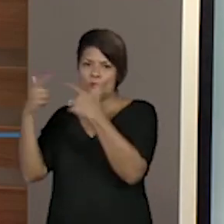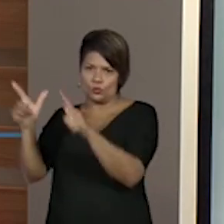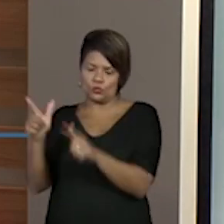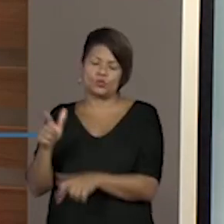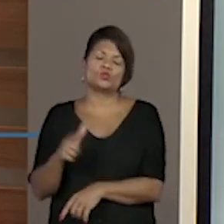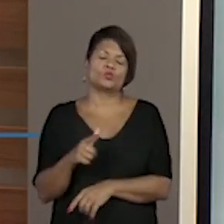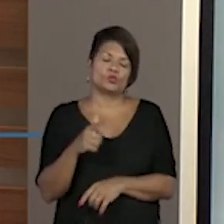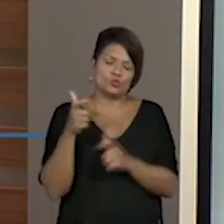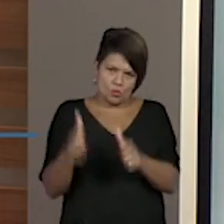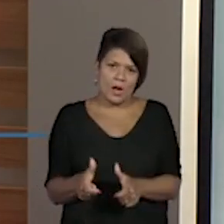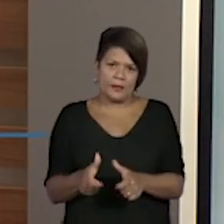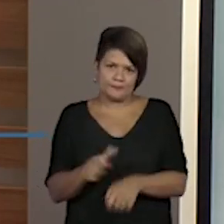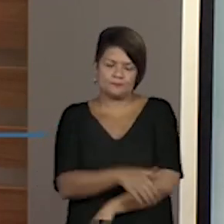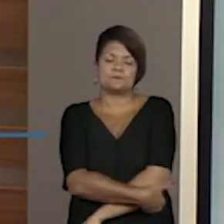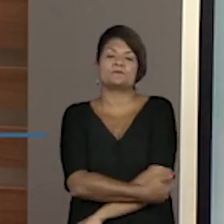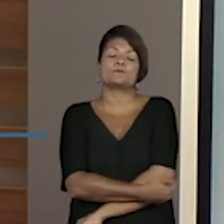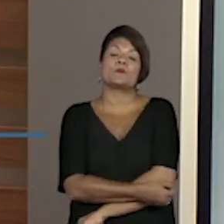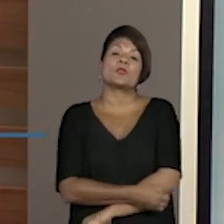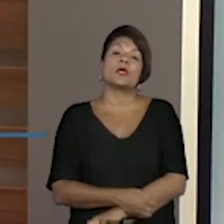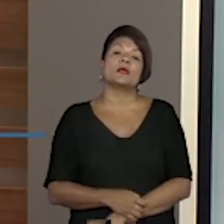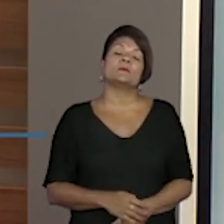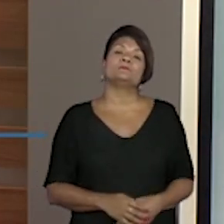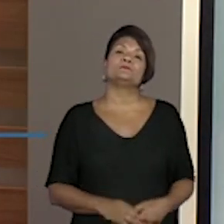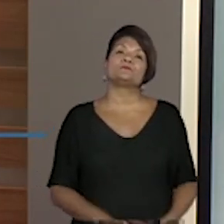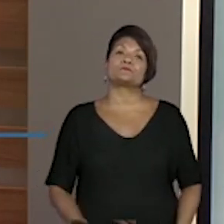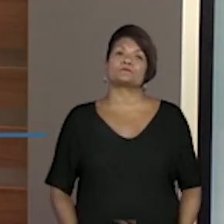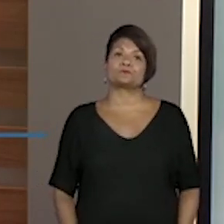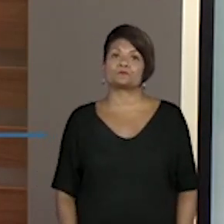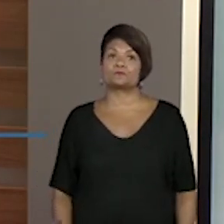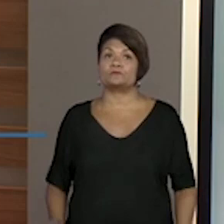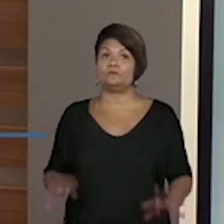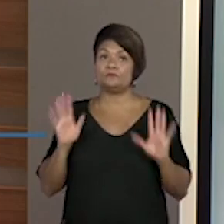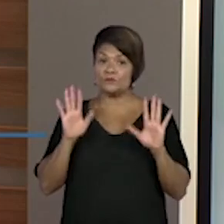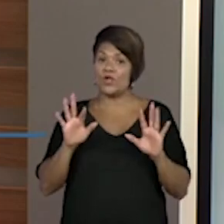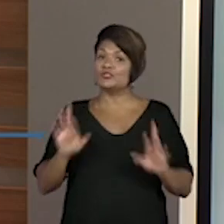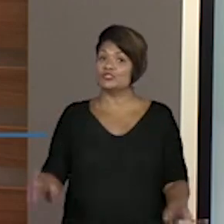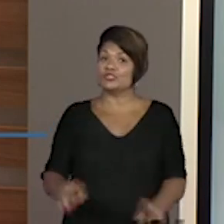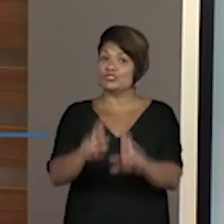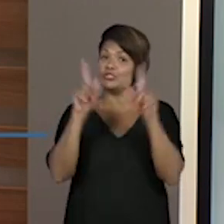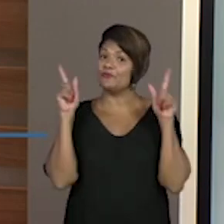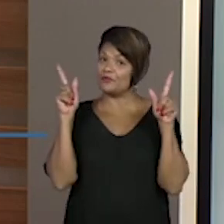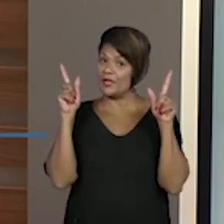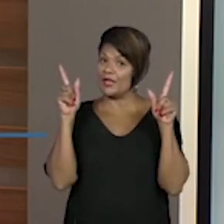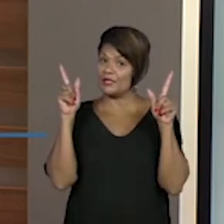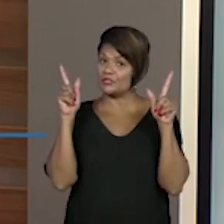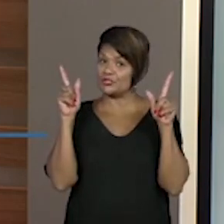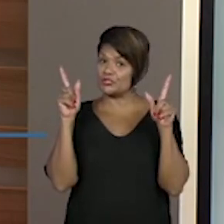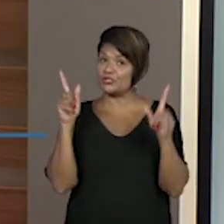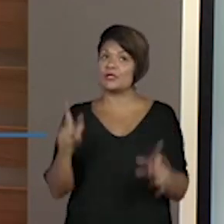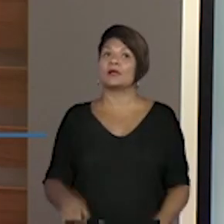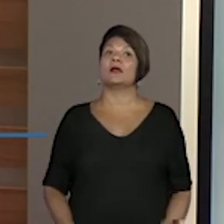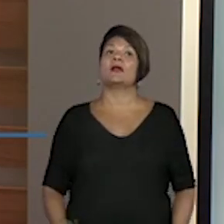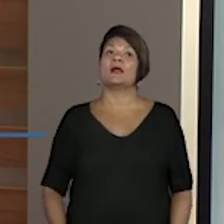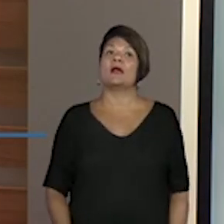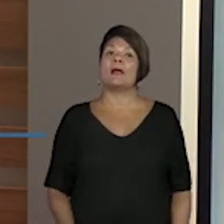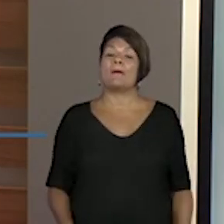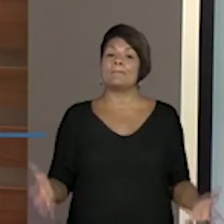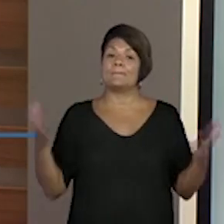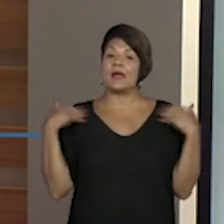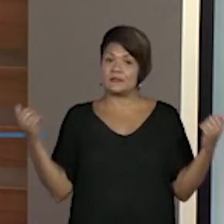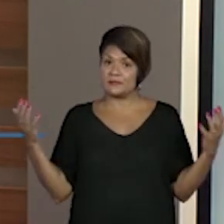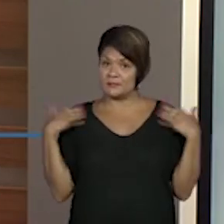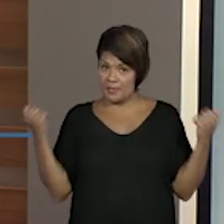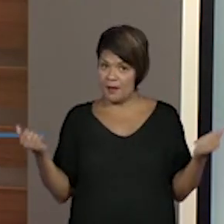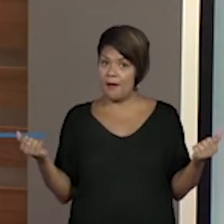migratório, esse deslocamento. Que é diferente, pessoal, de quando a gente vai passear,